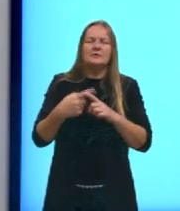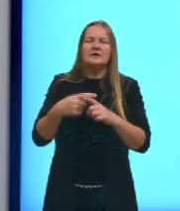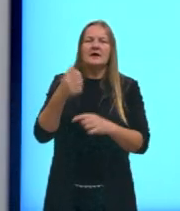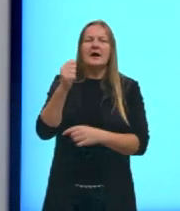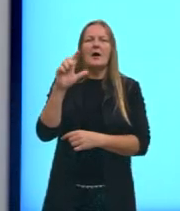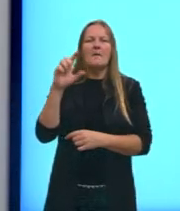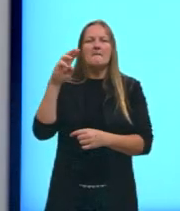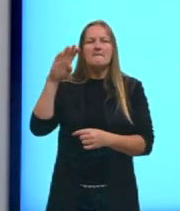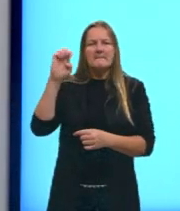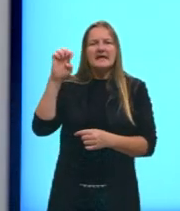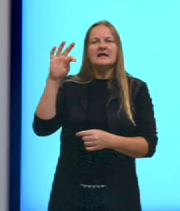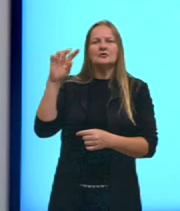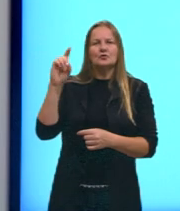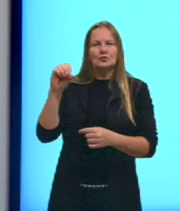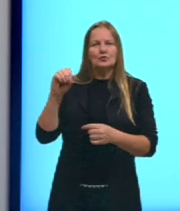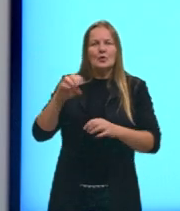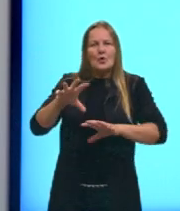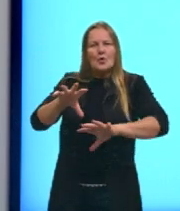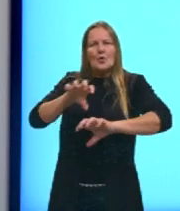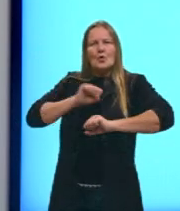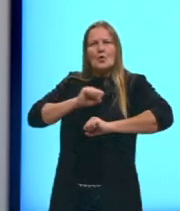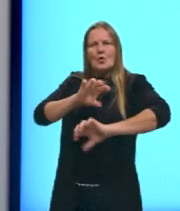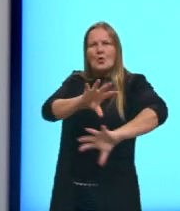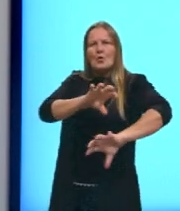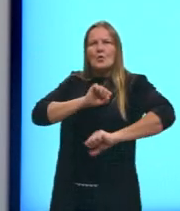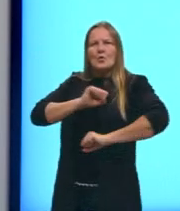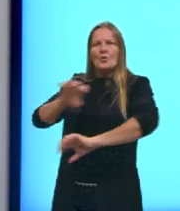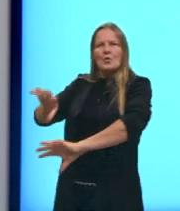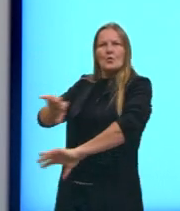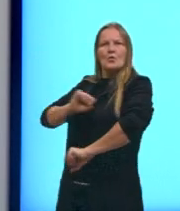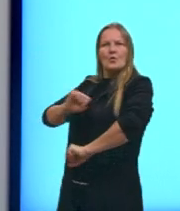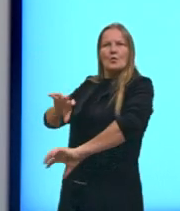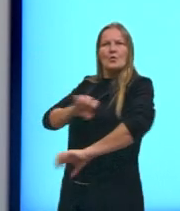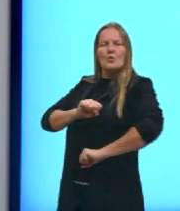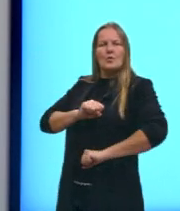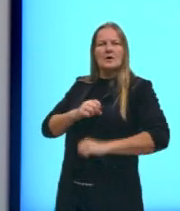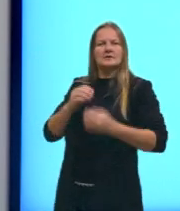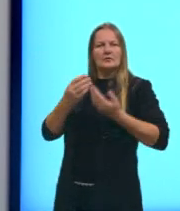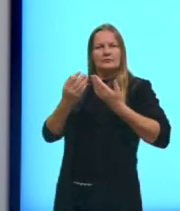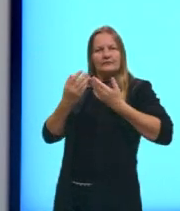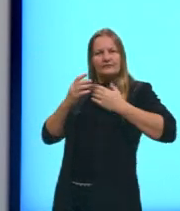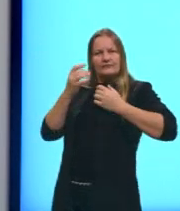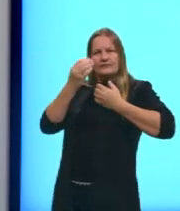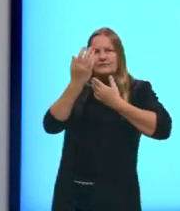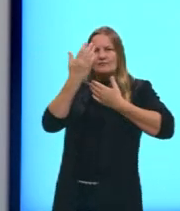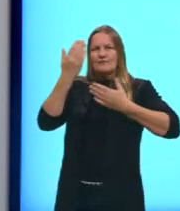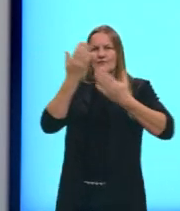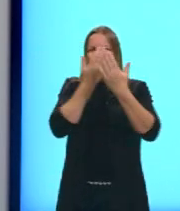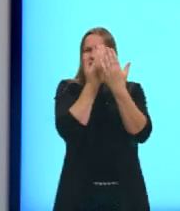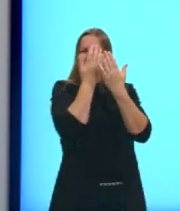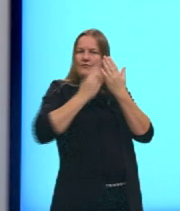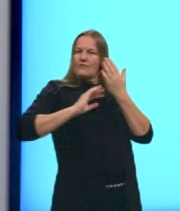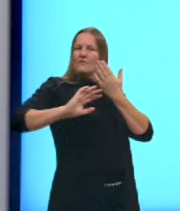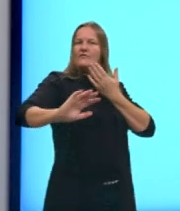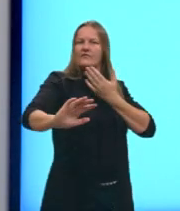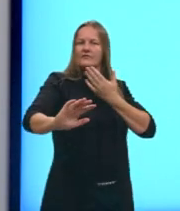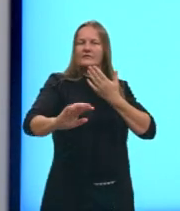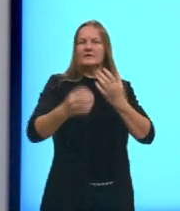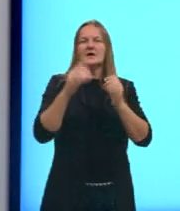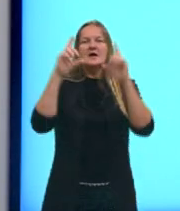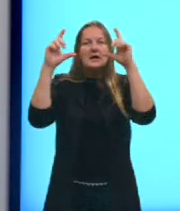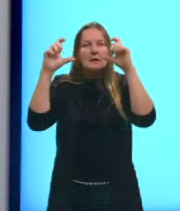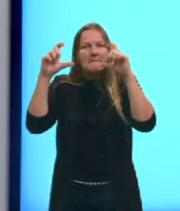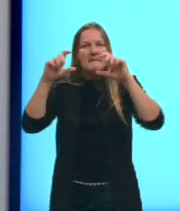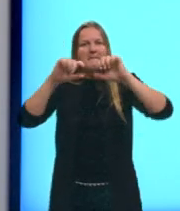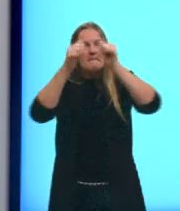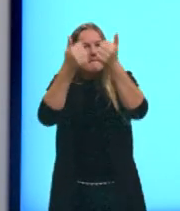é menor, então ela absorve mais essa energia, ela não reflete tanto, então é um outro tipo de imagem que eu